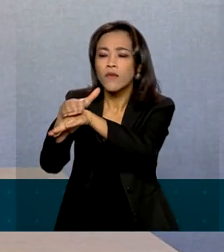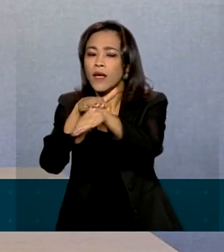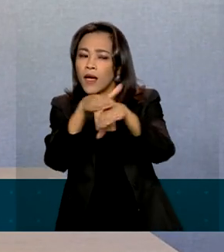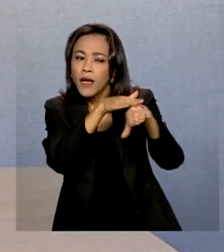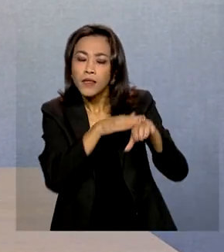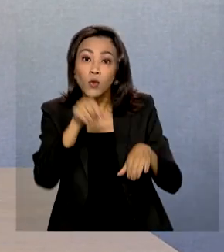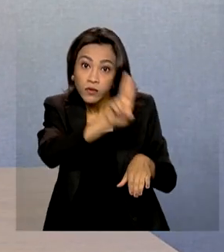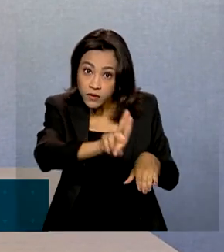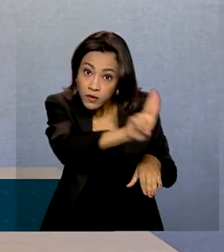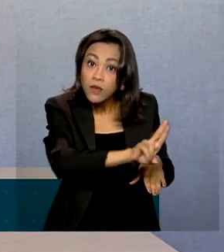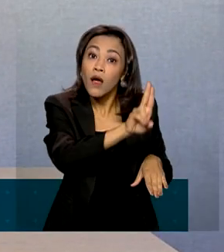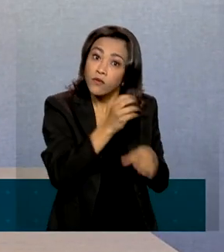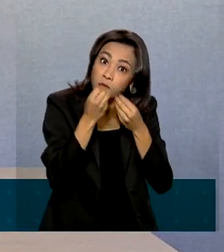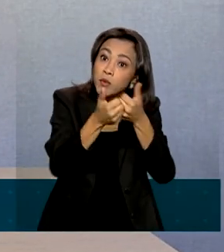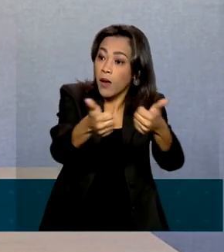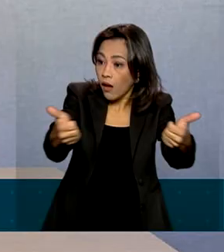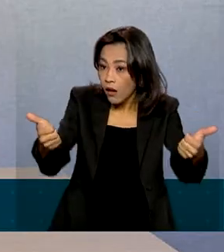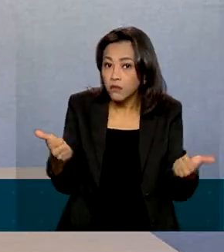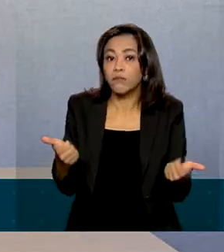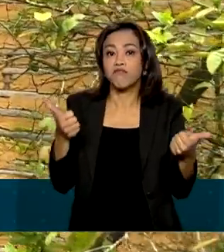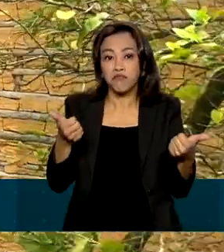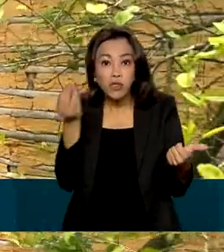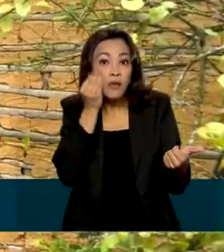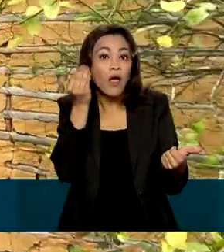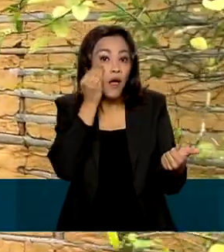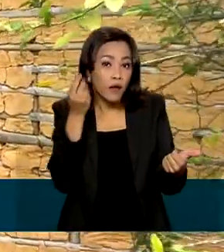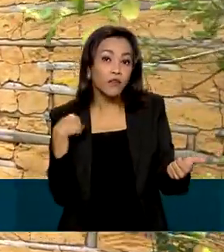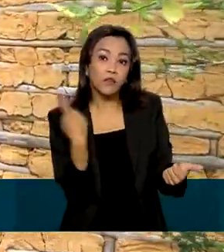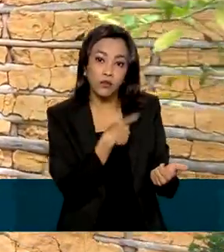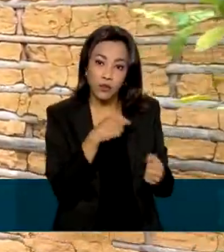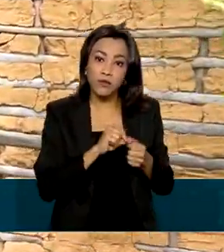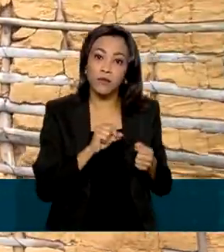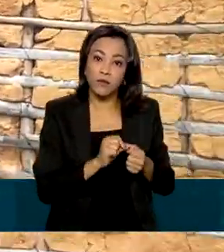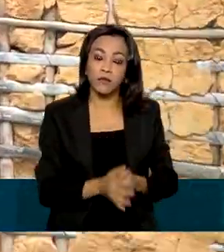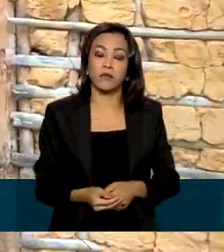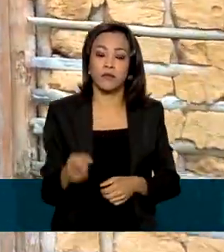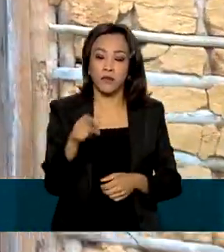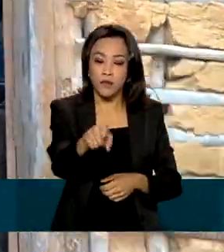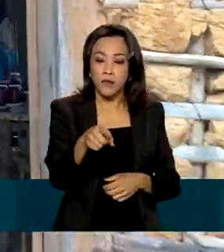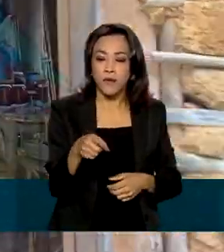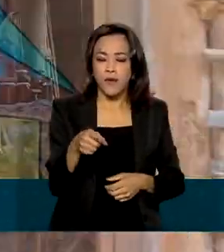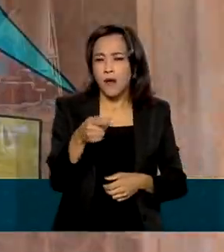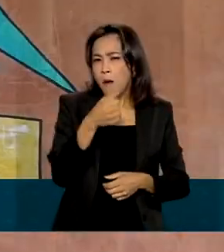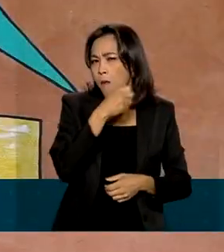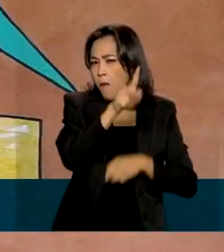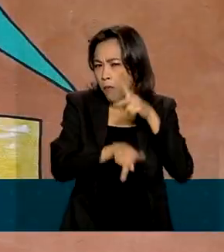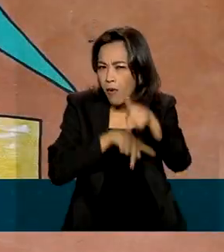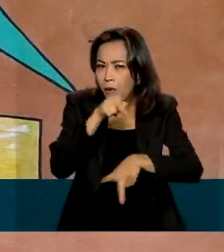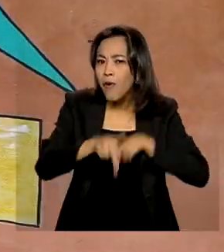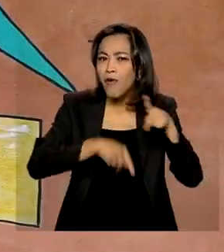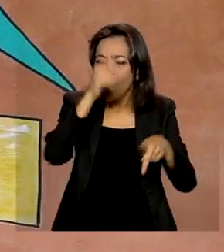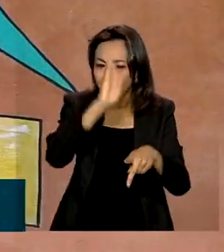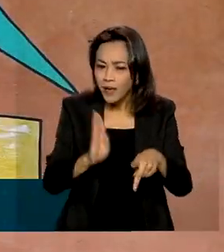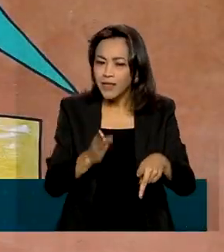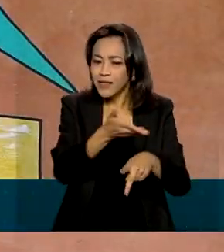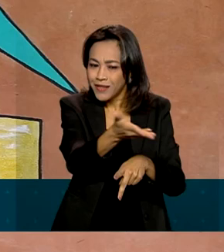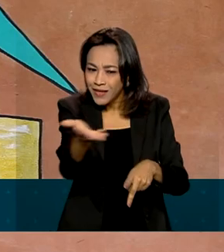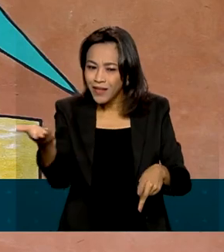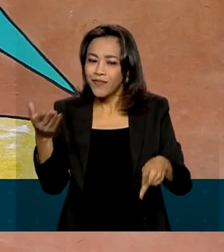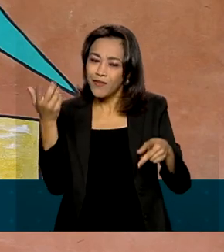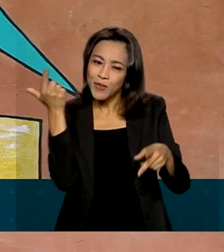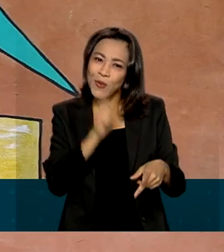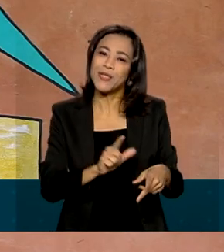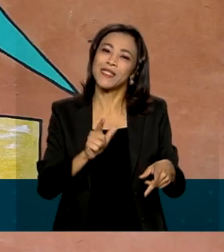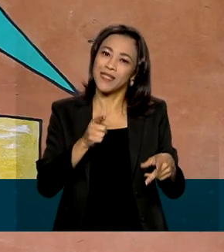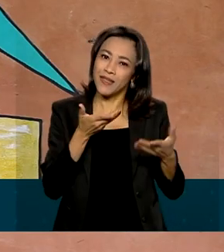e ele funcionou muito bem em campo e nos testes que a gente fez. Nós somos milhões de brasileiros e brasileiras e vamos contar com esse censo aí para